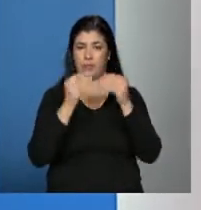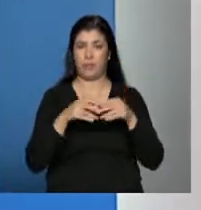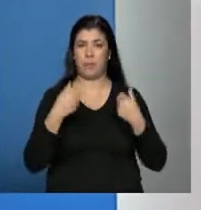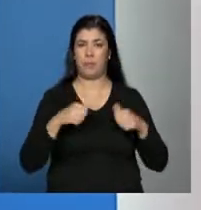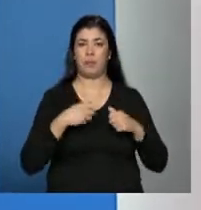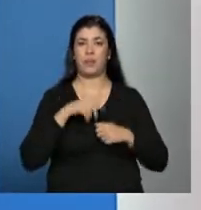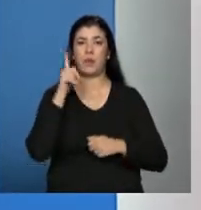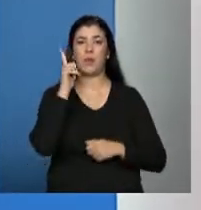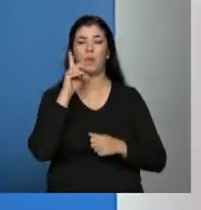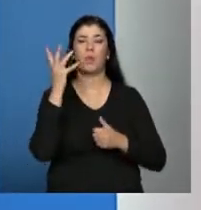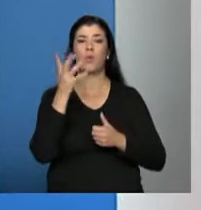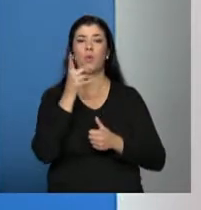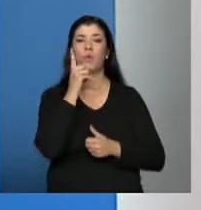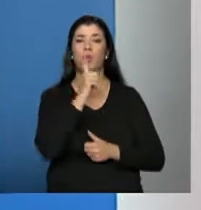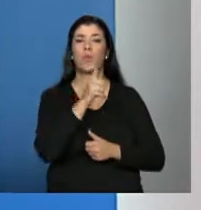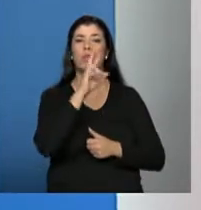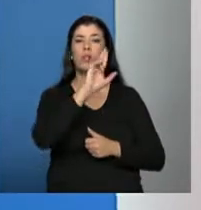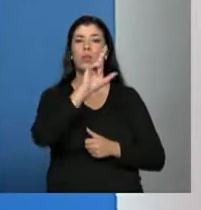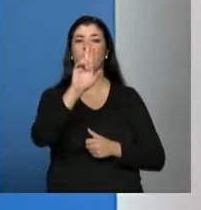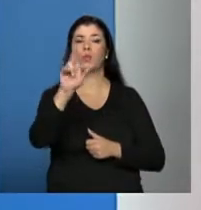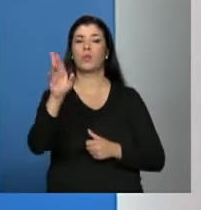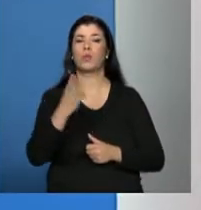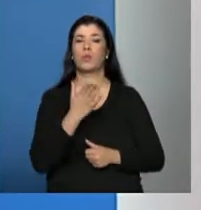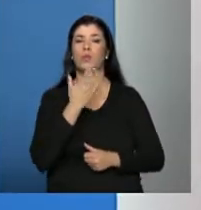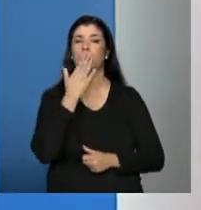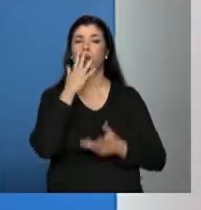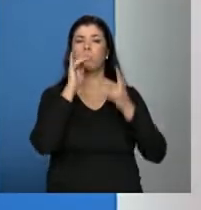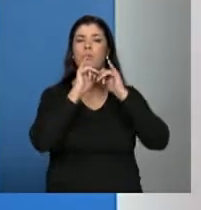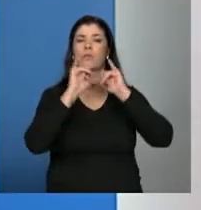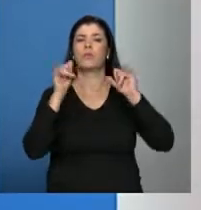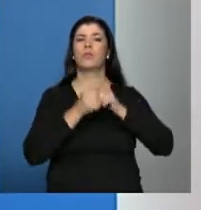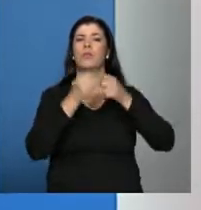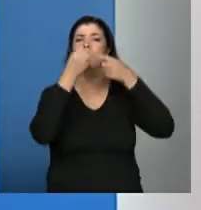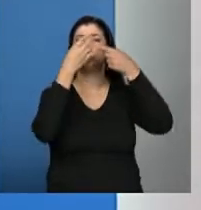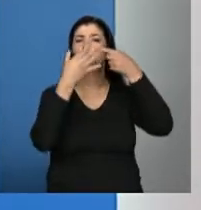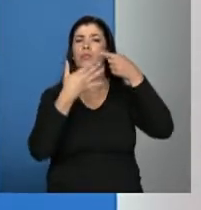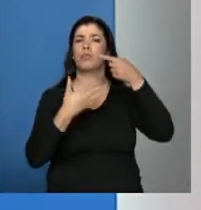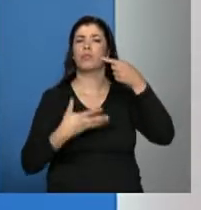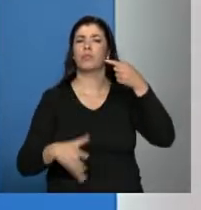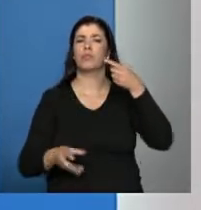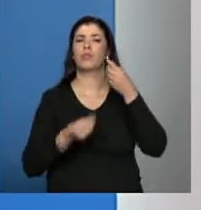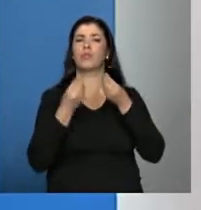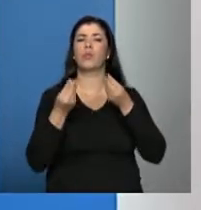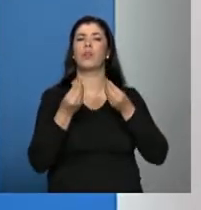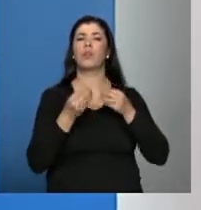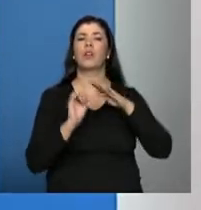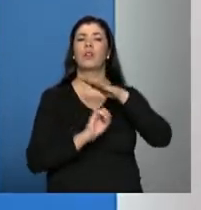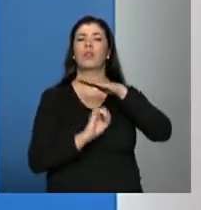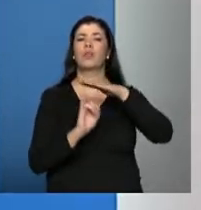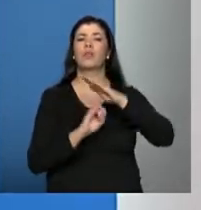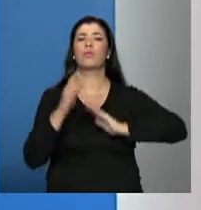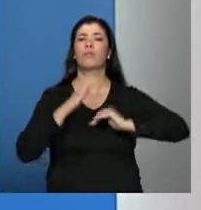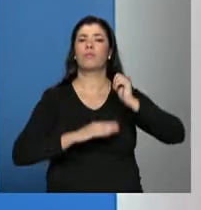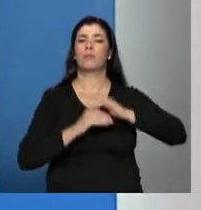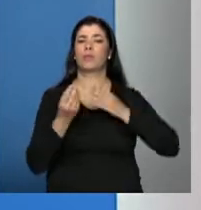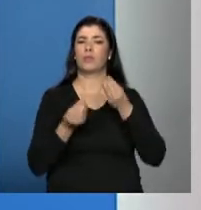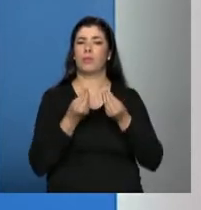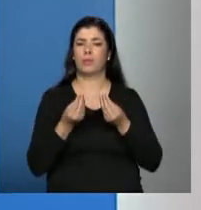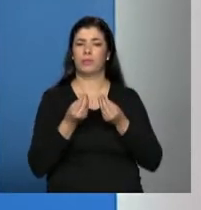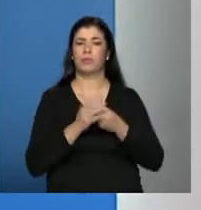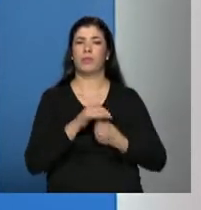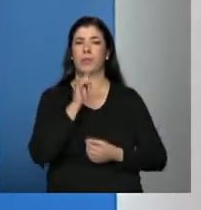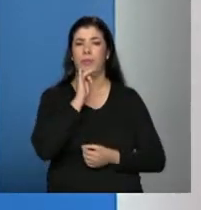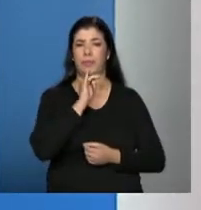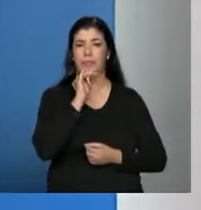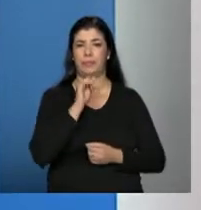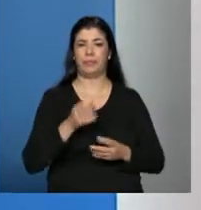inclusive conhecendo o detalhe do que a entidade faz. Quando a gente fala o que a entidade faz, a gente está falando então